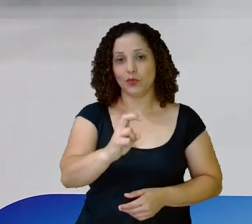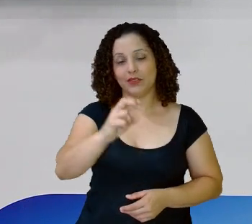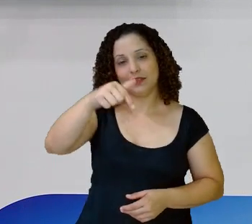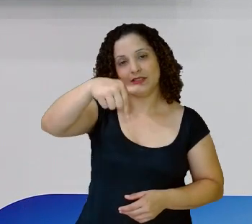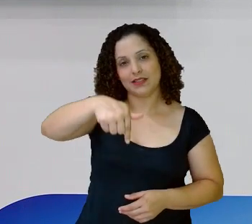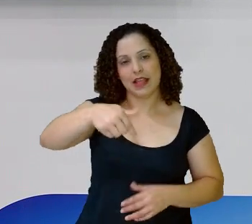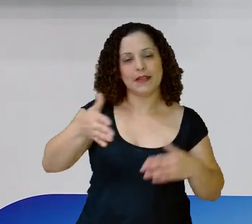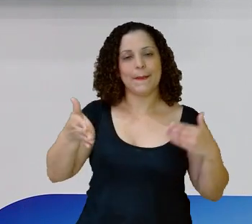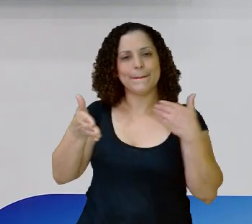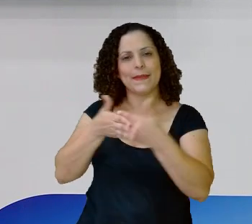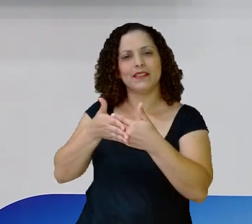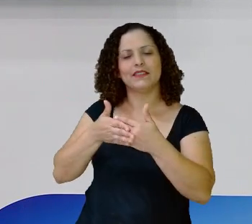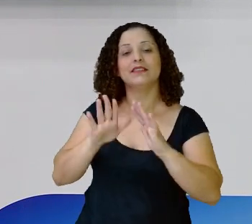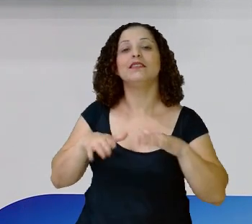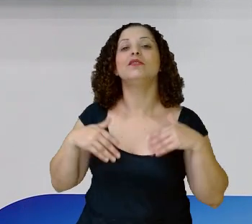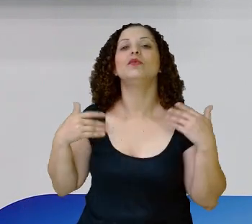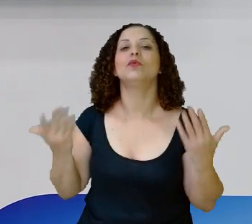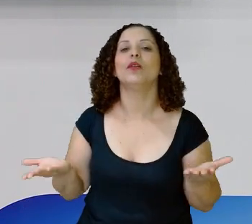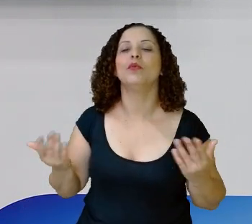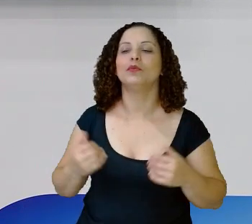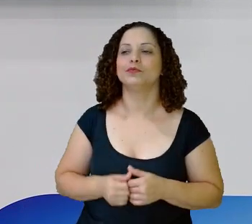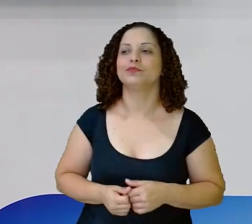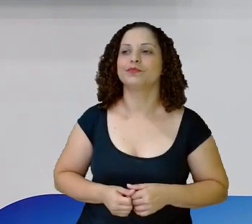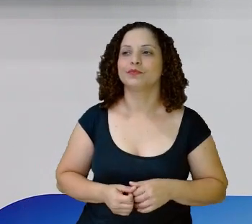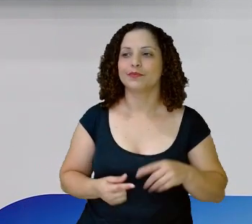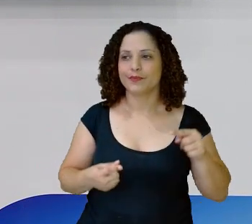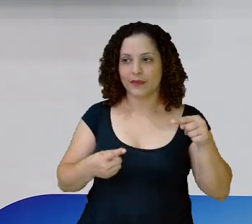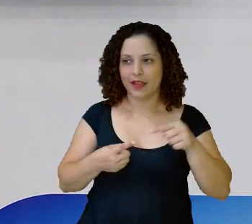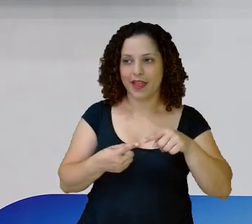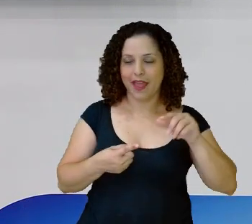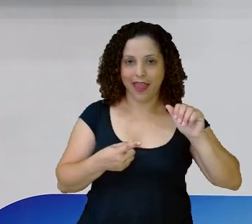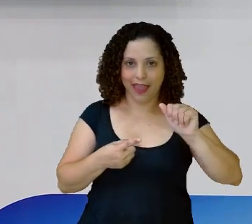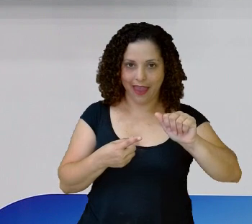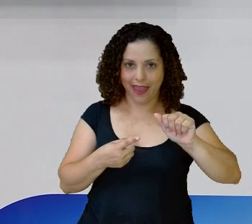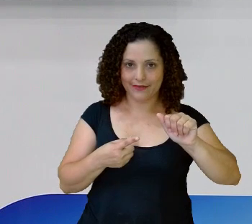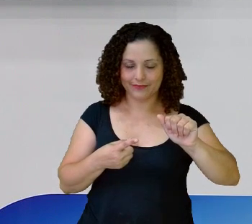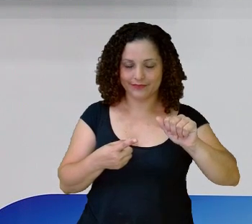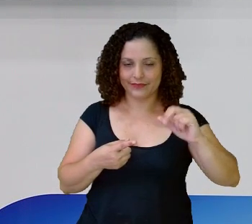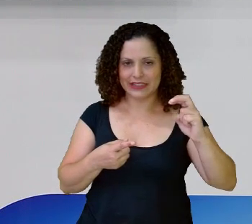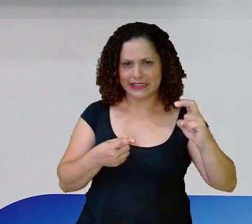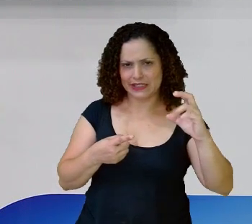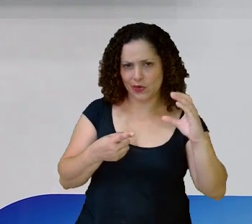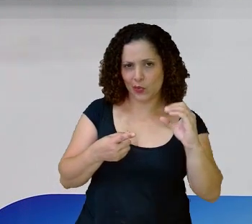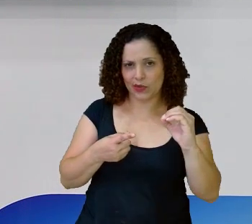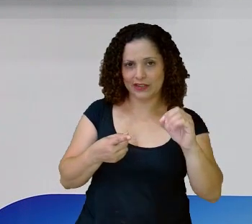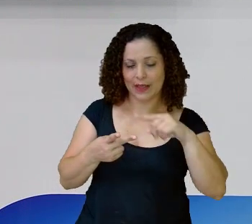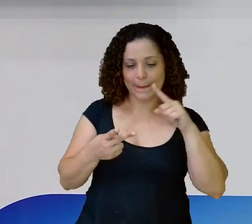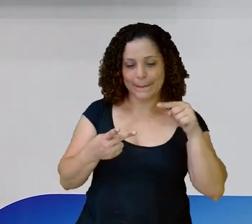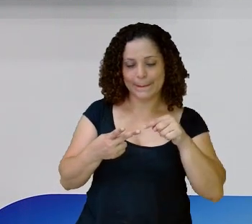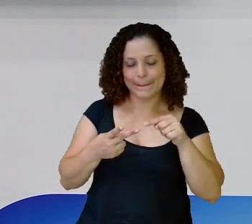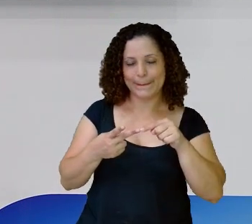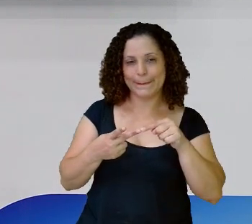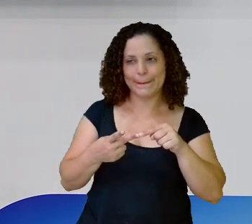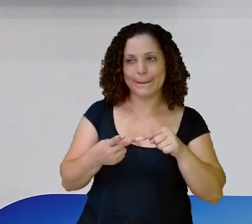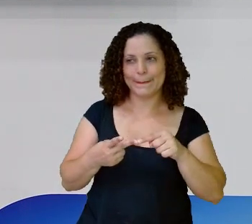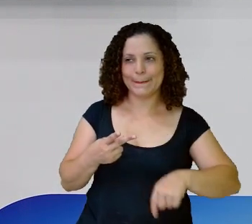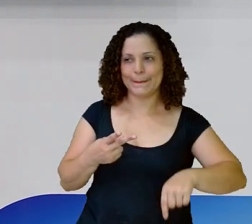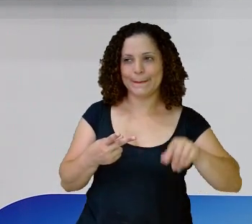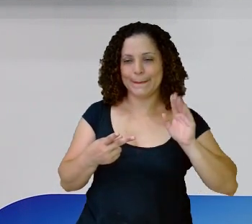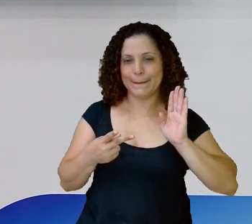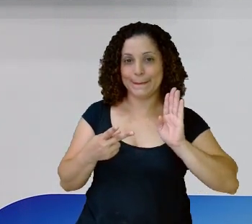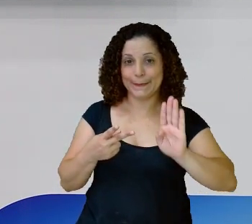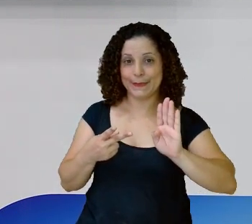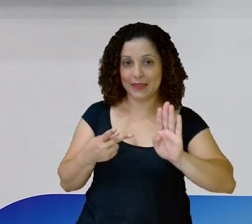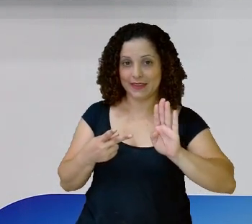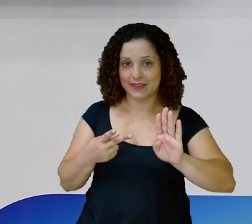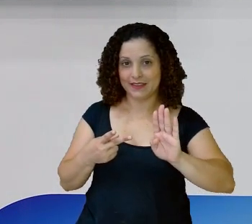quais Dessas Respostas A letra A Está com a dezena 50 Será que o número 57